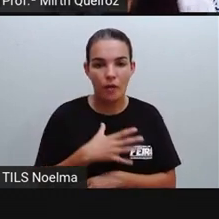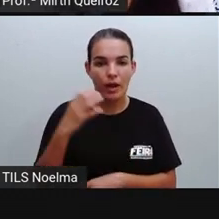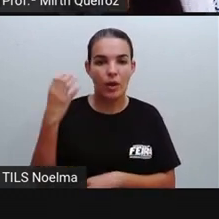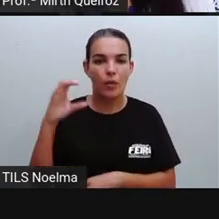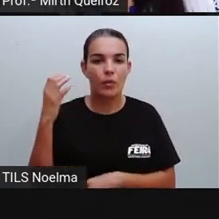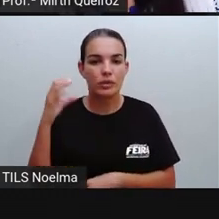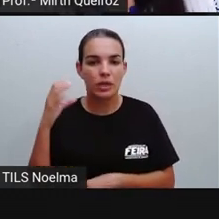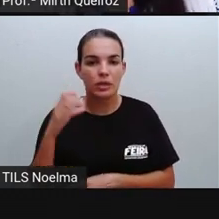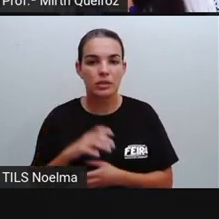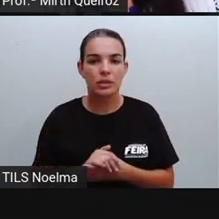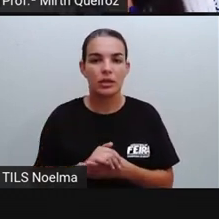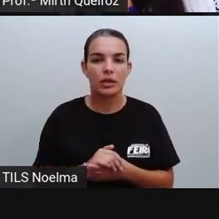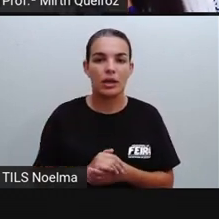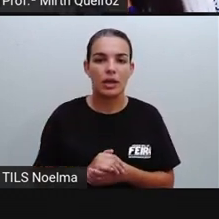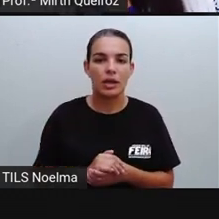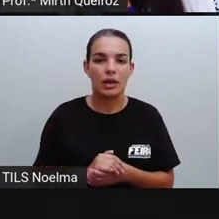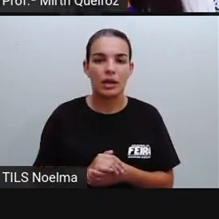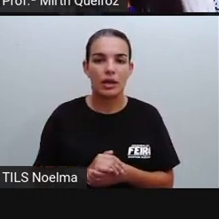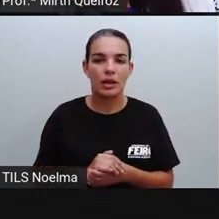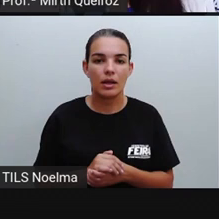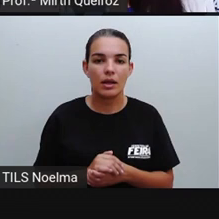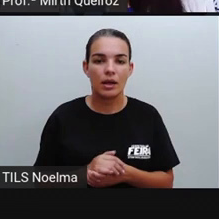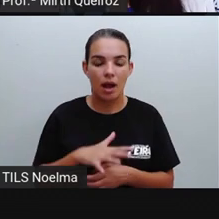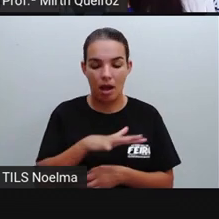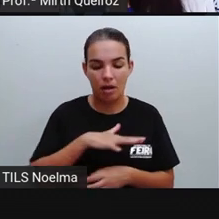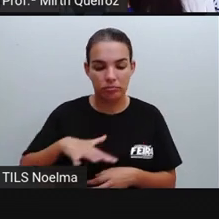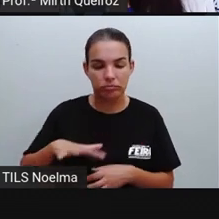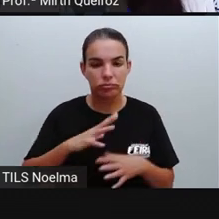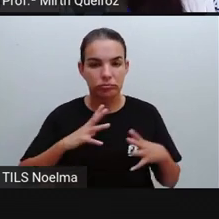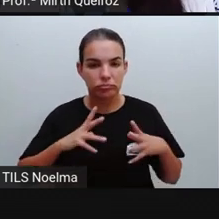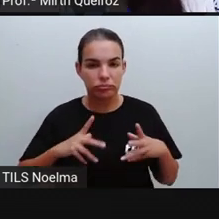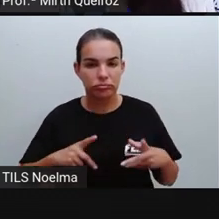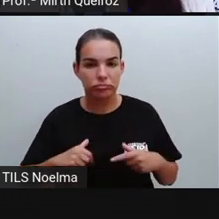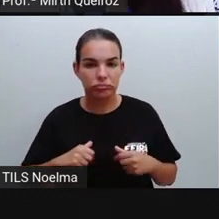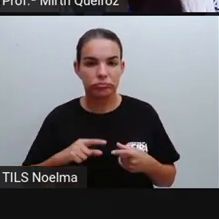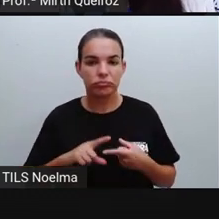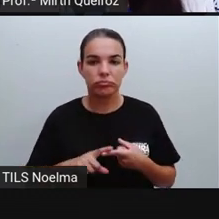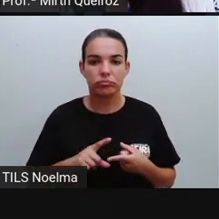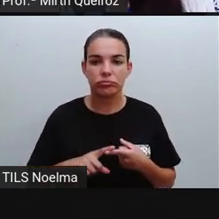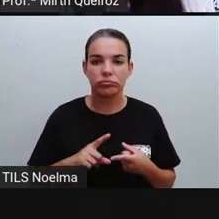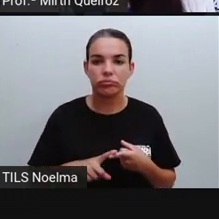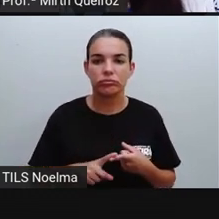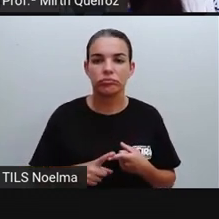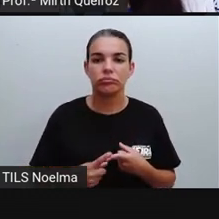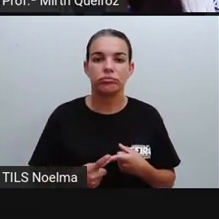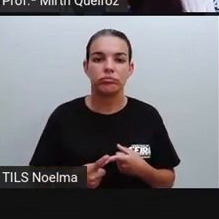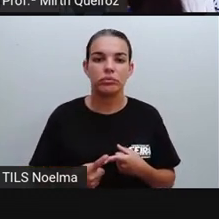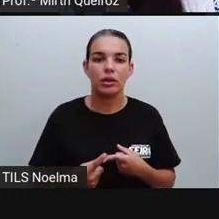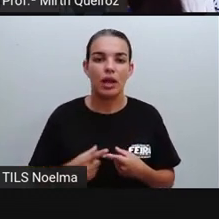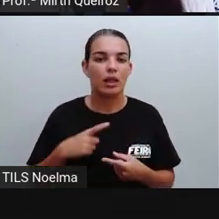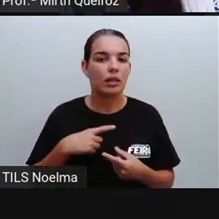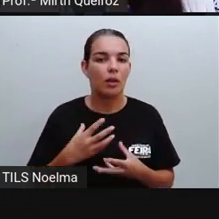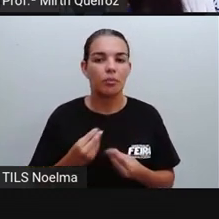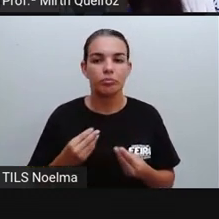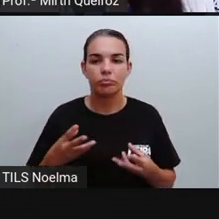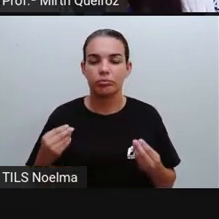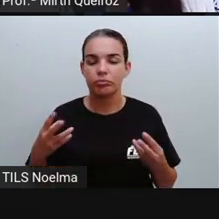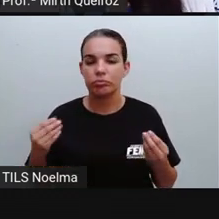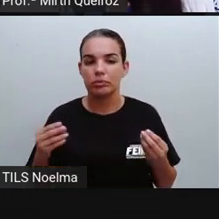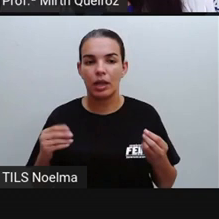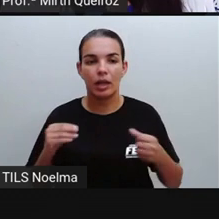Calumbe, Campo Limpo, Casebe, Diojamérico, Pedra do Descanso, Baraunas,